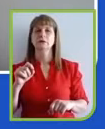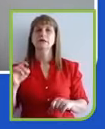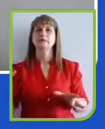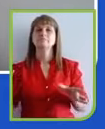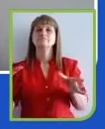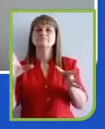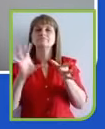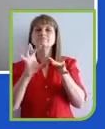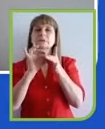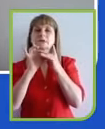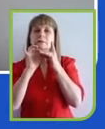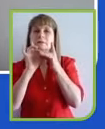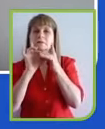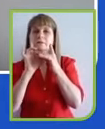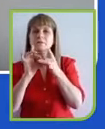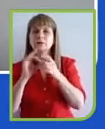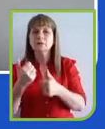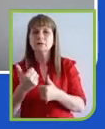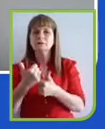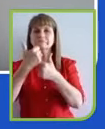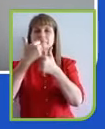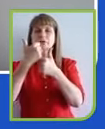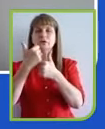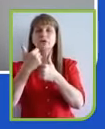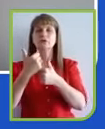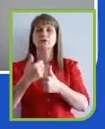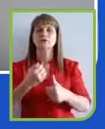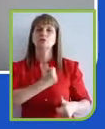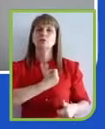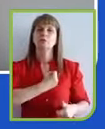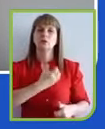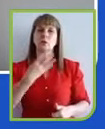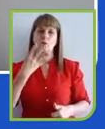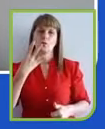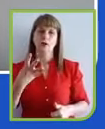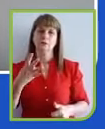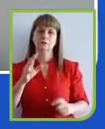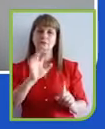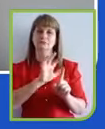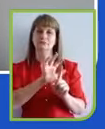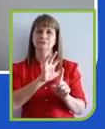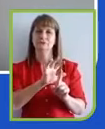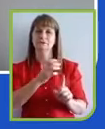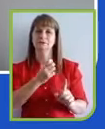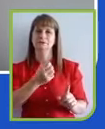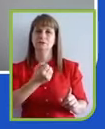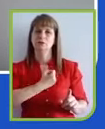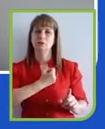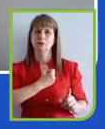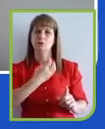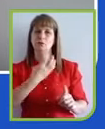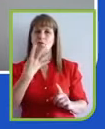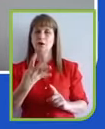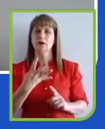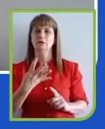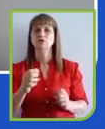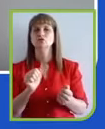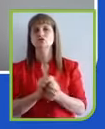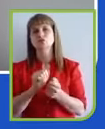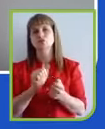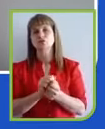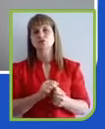tendência que vocês colocaram com o número quatro, né? E talvez até junto ali com a tendência nove, que é a reputação baseada em valor